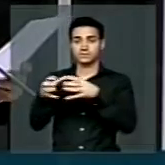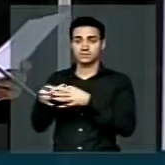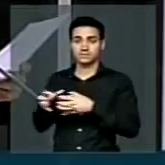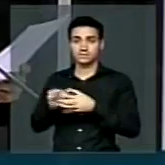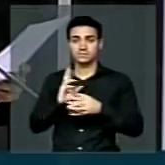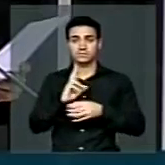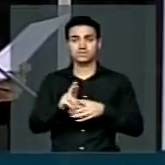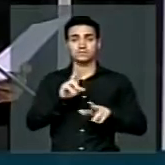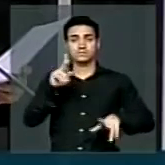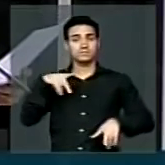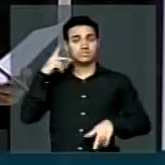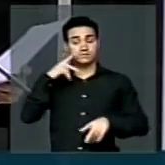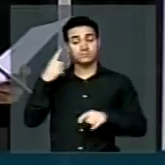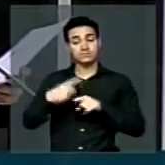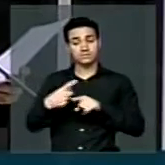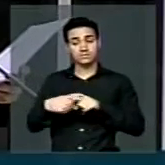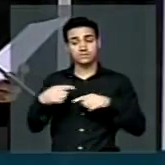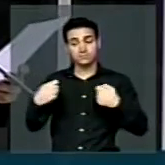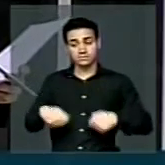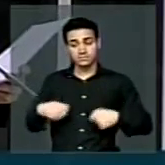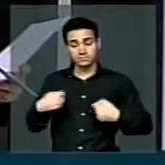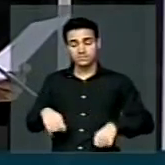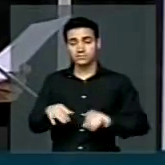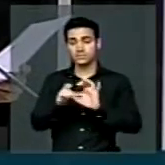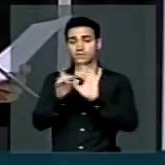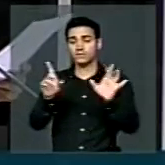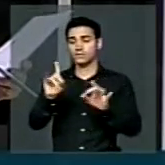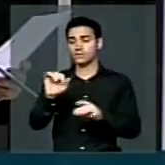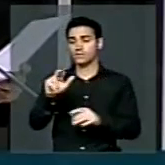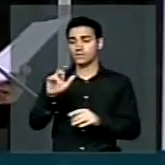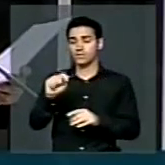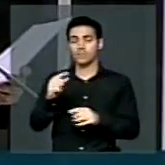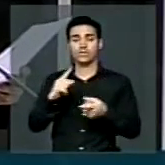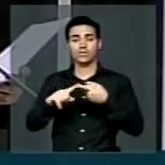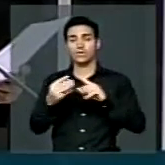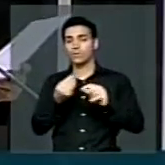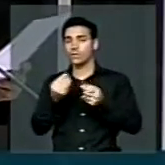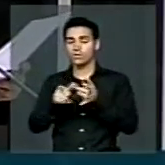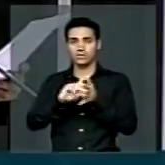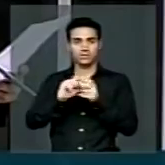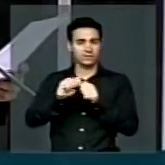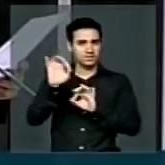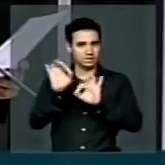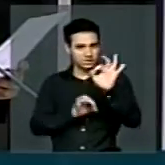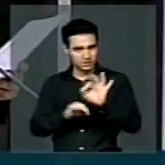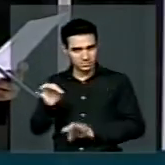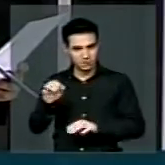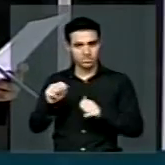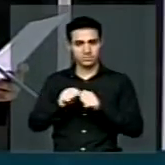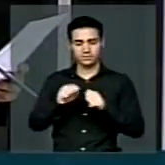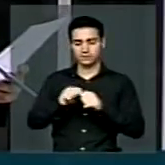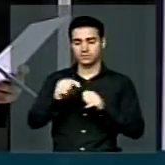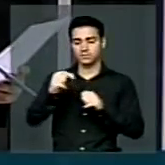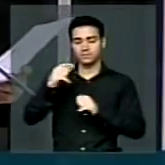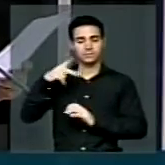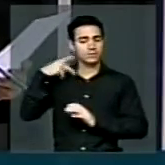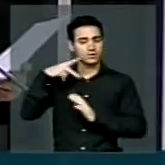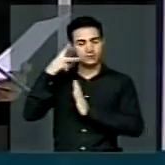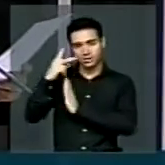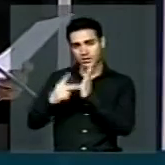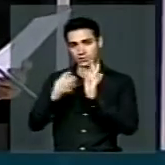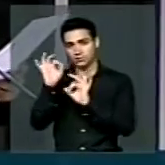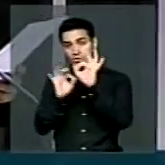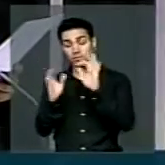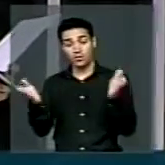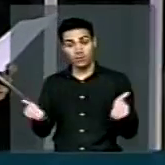política ante a necessidade de democratizar os mecanismos de planejamento, formulação de execução de políticas públicas,